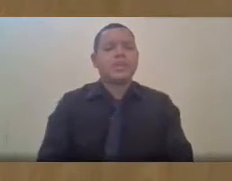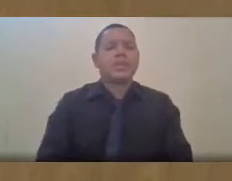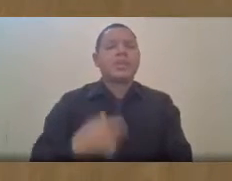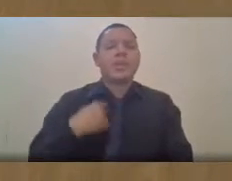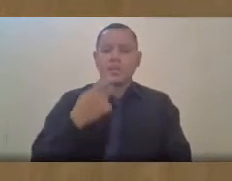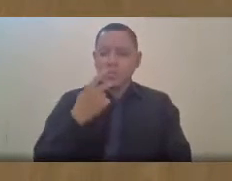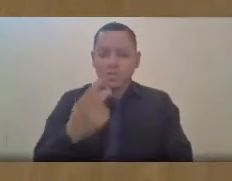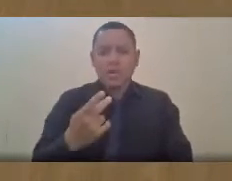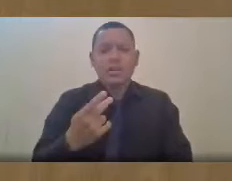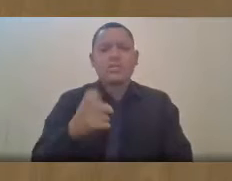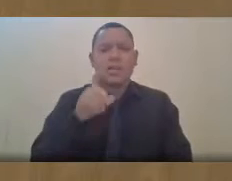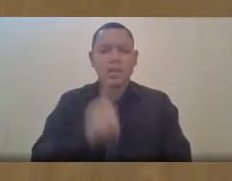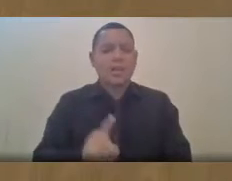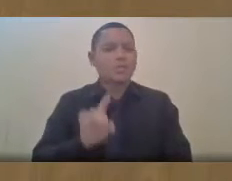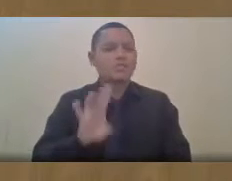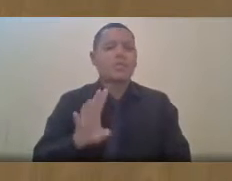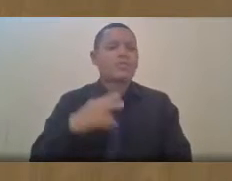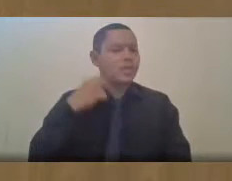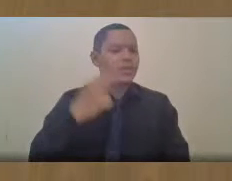como cidadão.